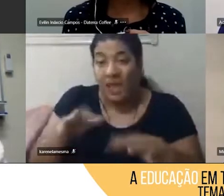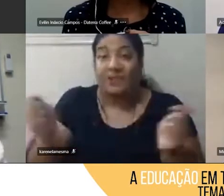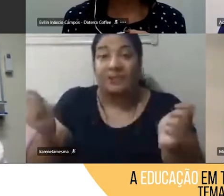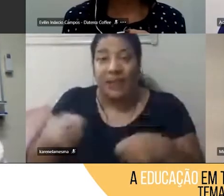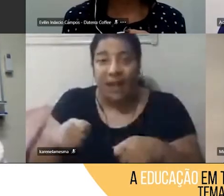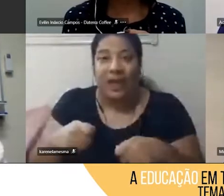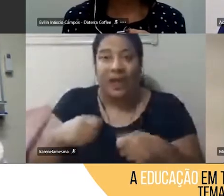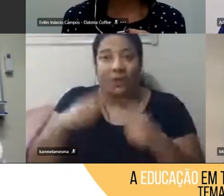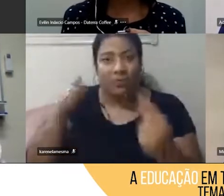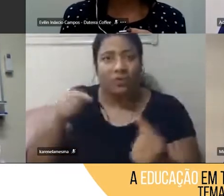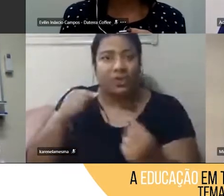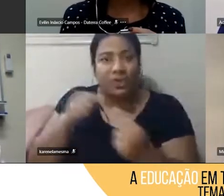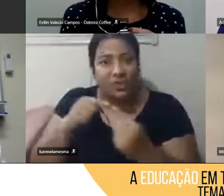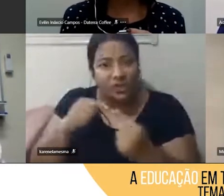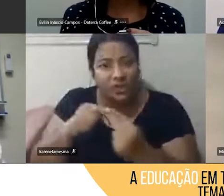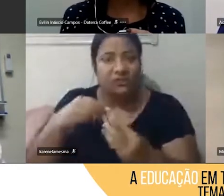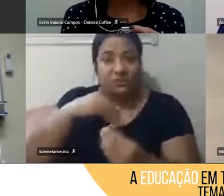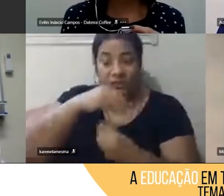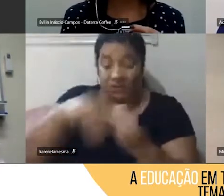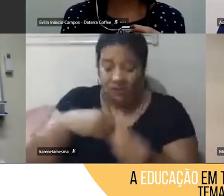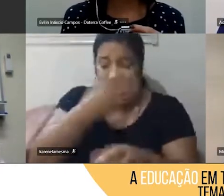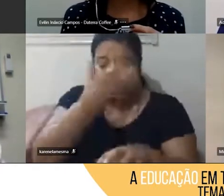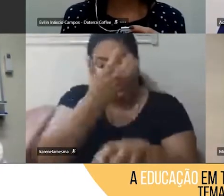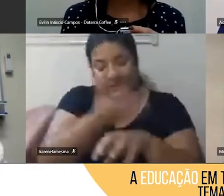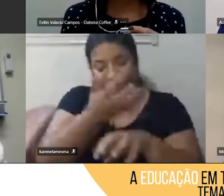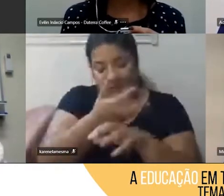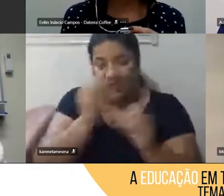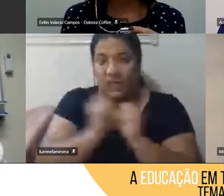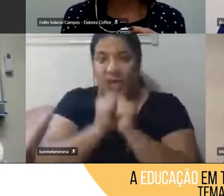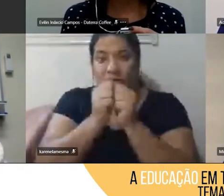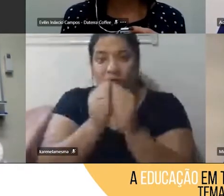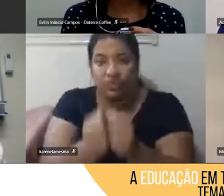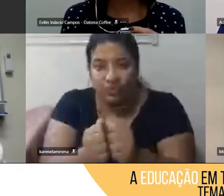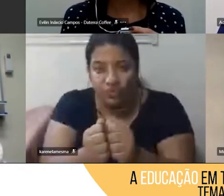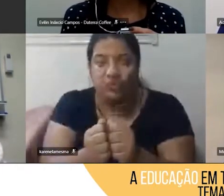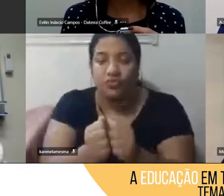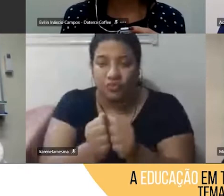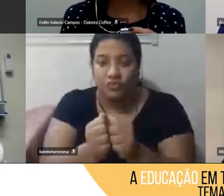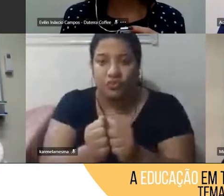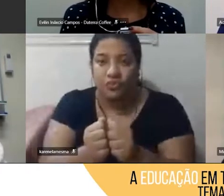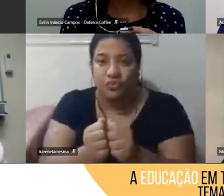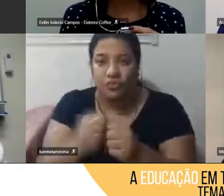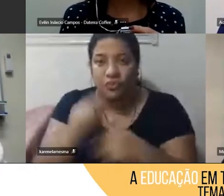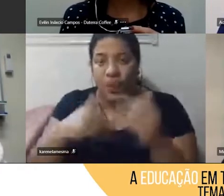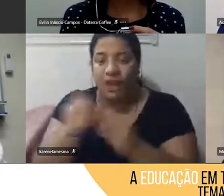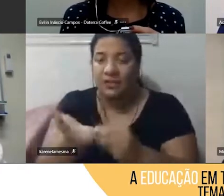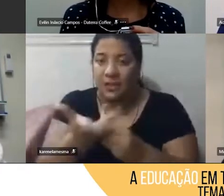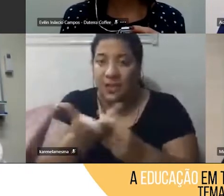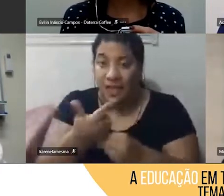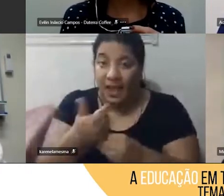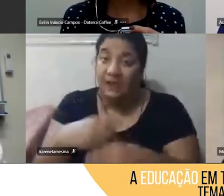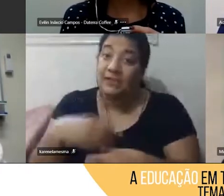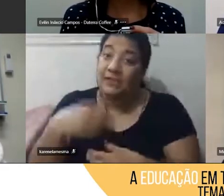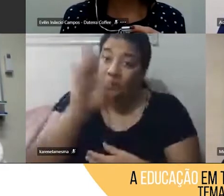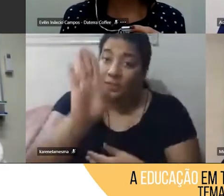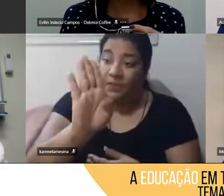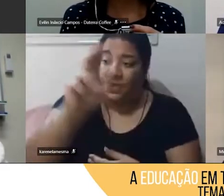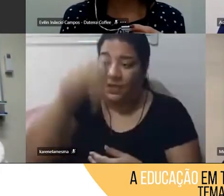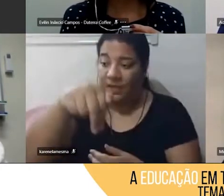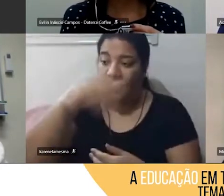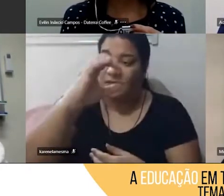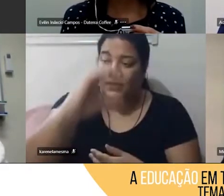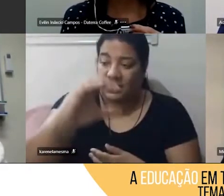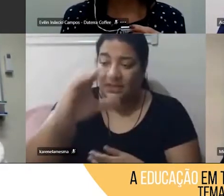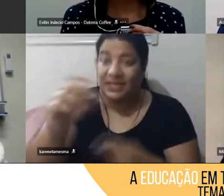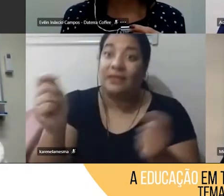intencionais, né, isso muda bastante e a BNCC vem garantir essa possibilidade pra gente, trazendo